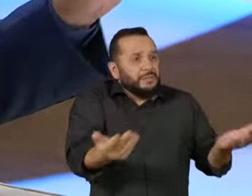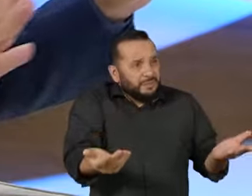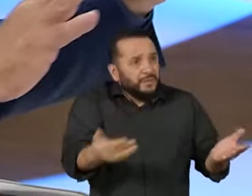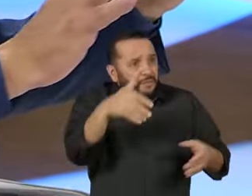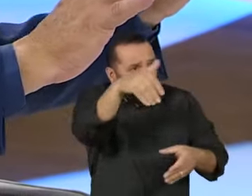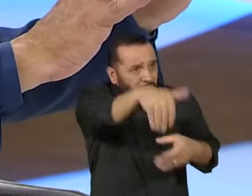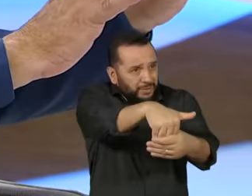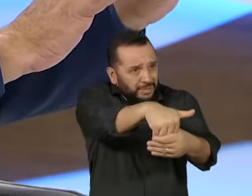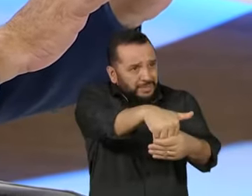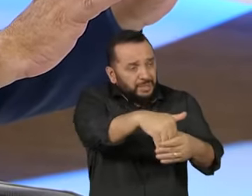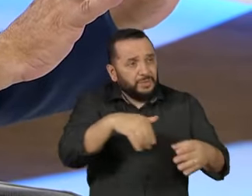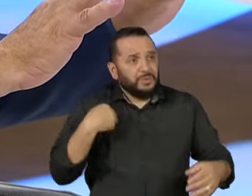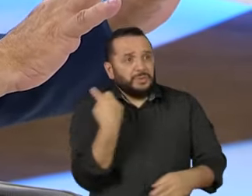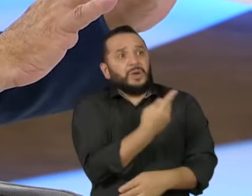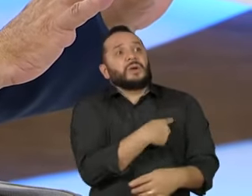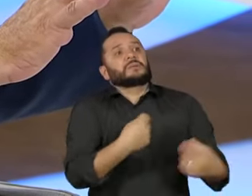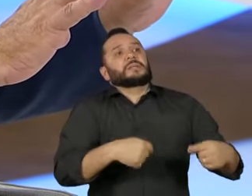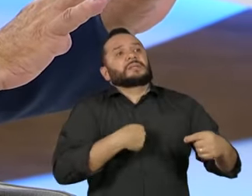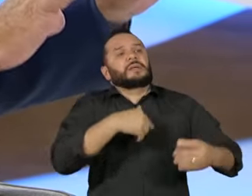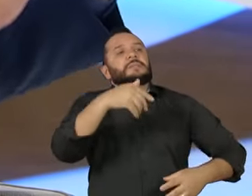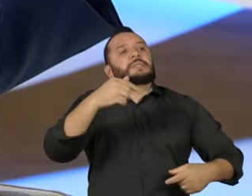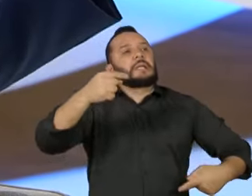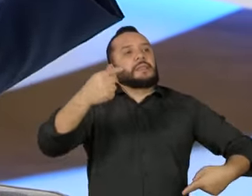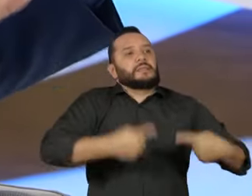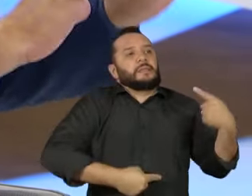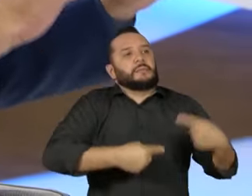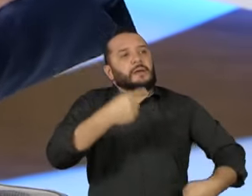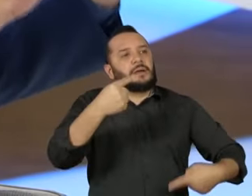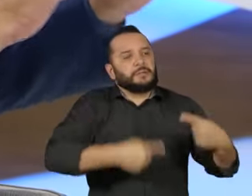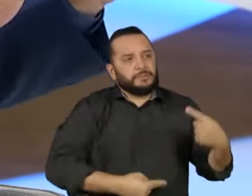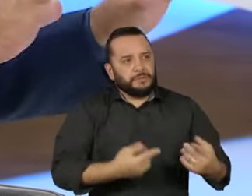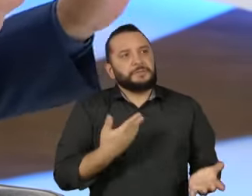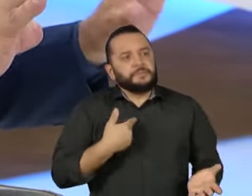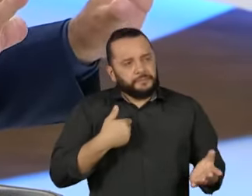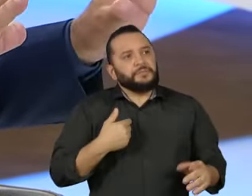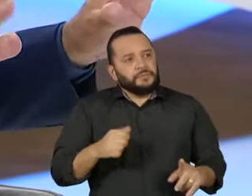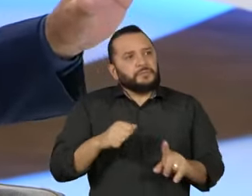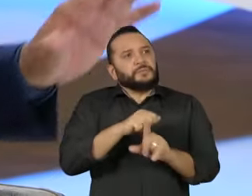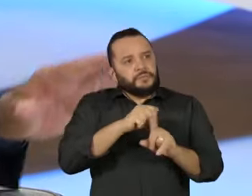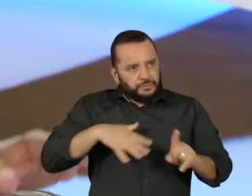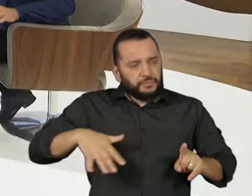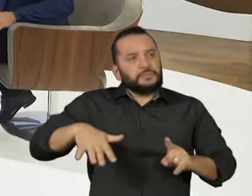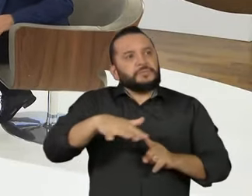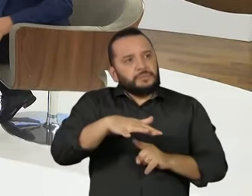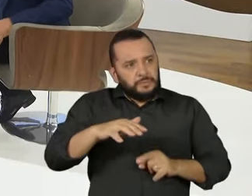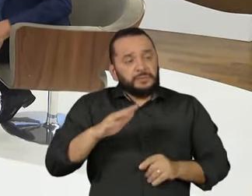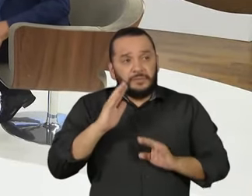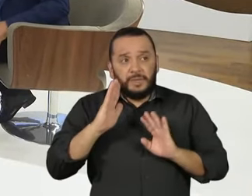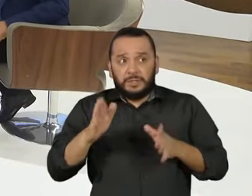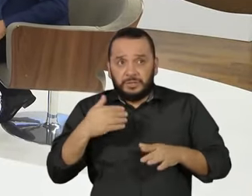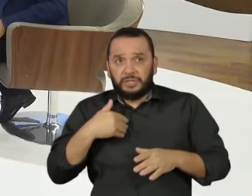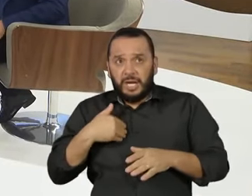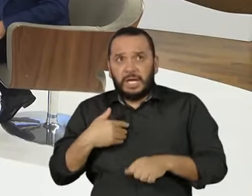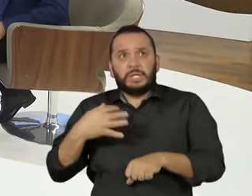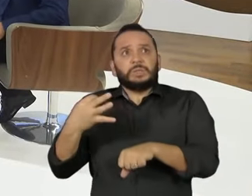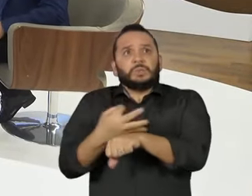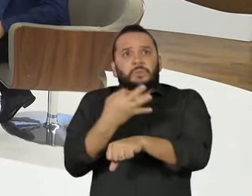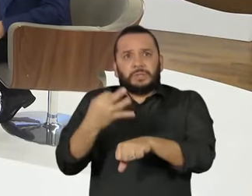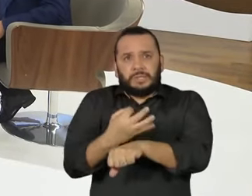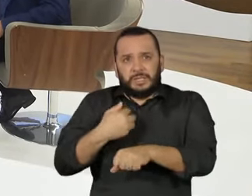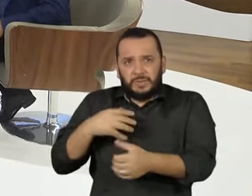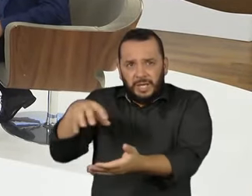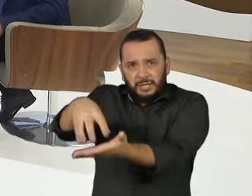A sociedade está fazendo o seu papel, suportando as instituições democráticas, mesmo uma sociedade que tem